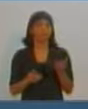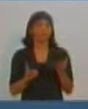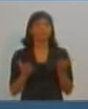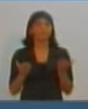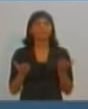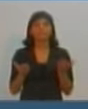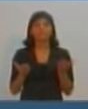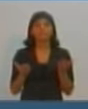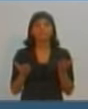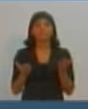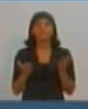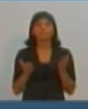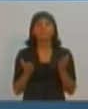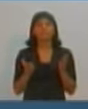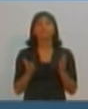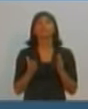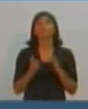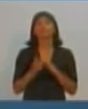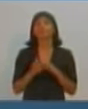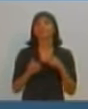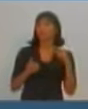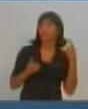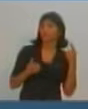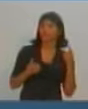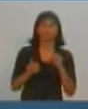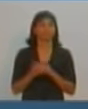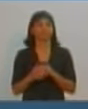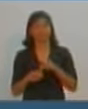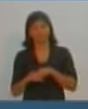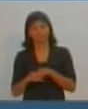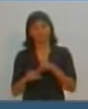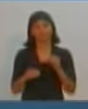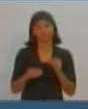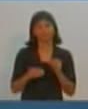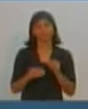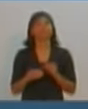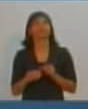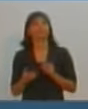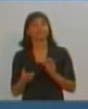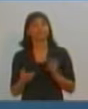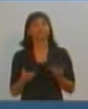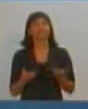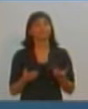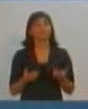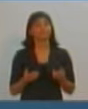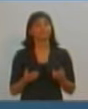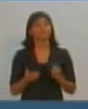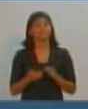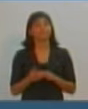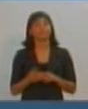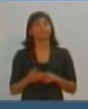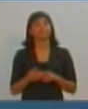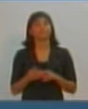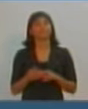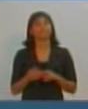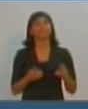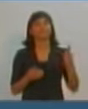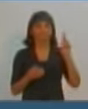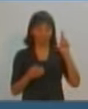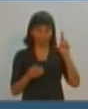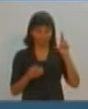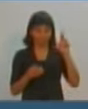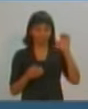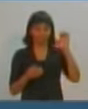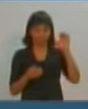ver. Bom, o Daniel Grandolvo também já foi. Vamos ver se a Regina ou o Dodô, né, que ainda não foram. Vamos ver. Regina,